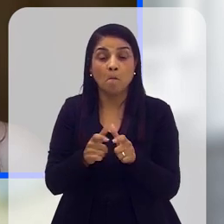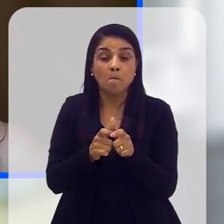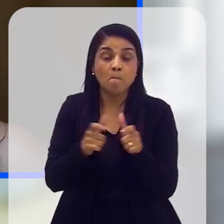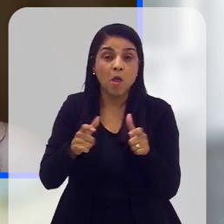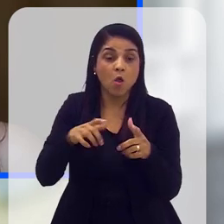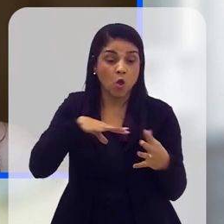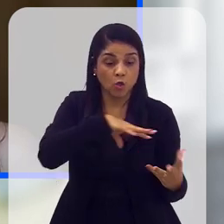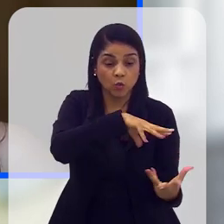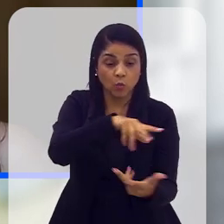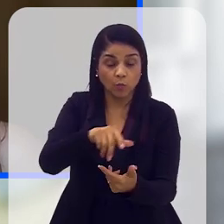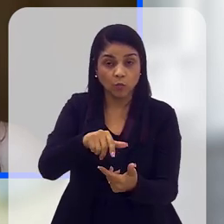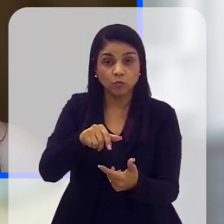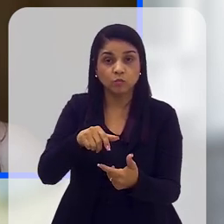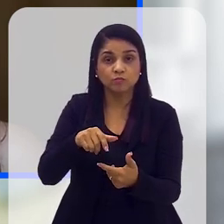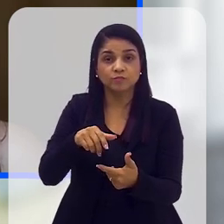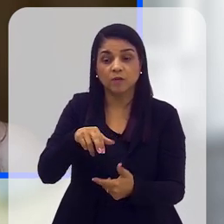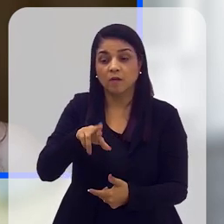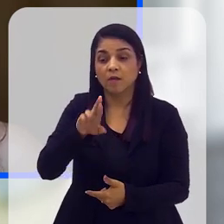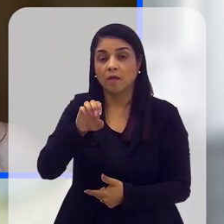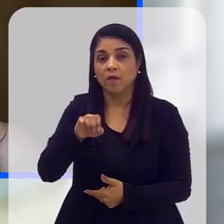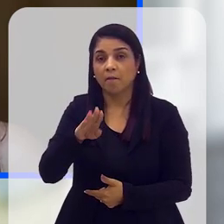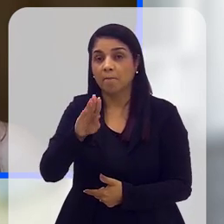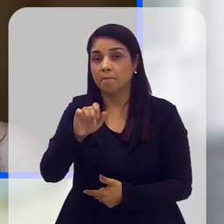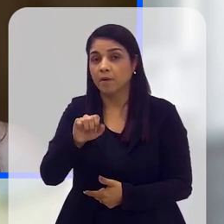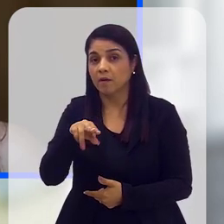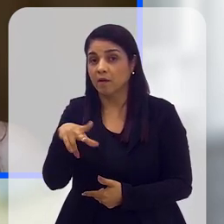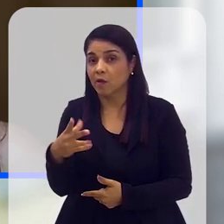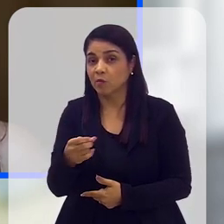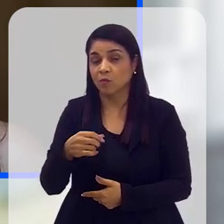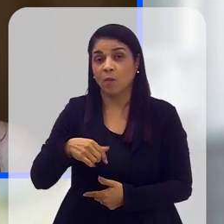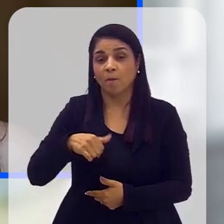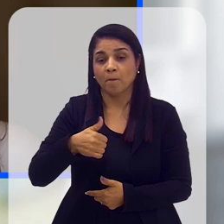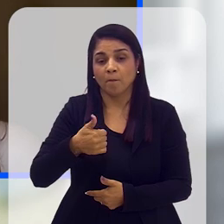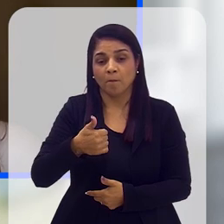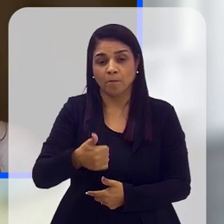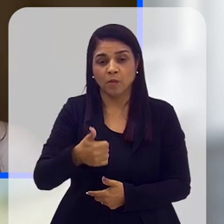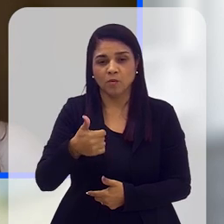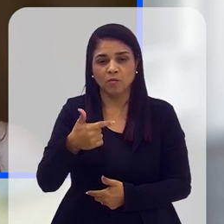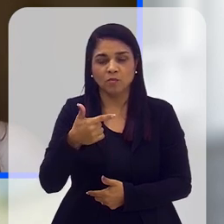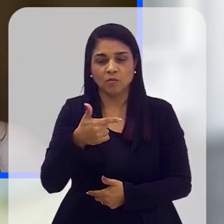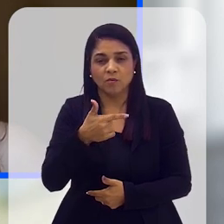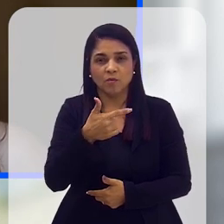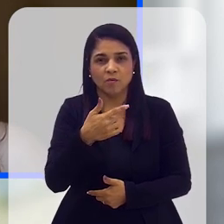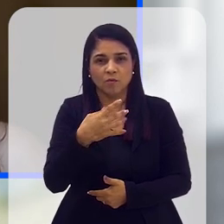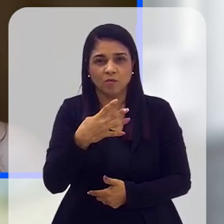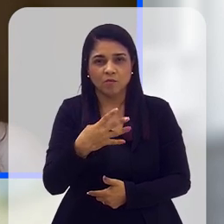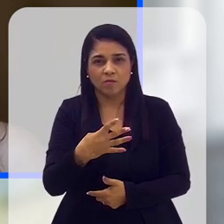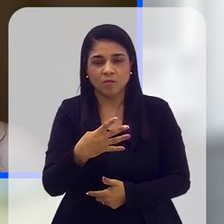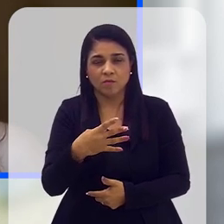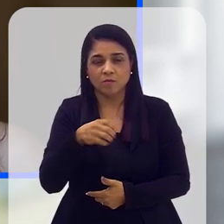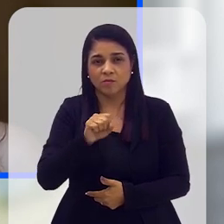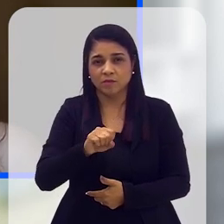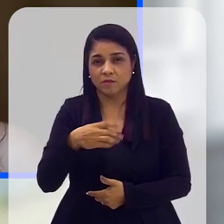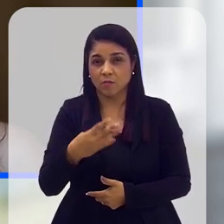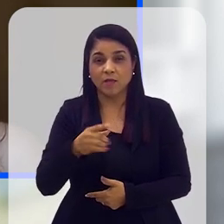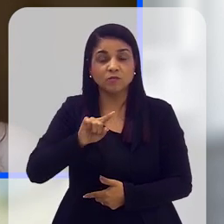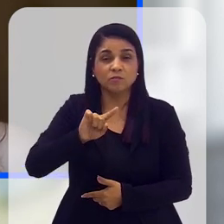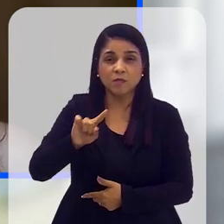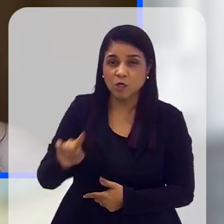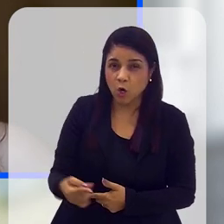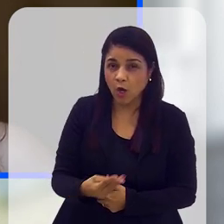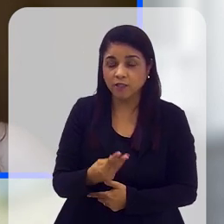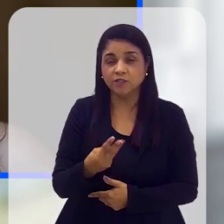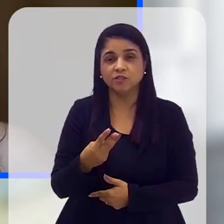maior rebanho do mundo. Somos 124 milhões de cabeças de gado produzindo esse metano e